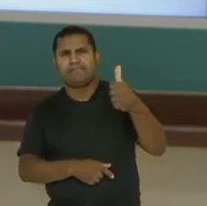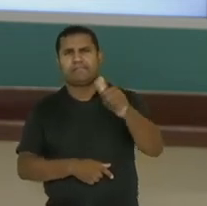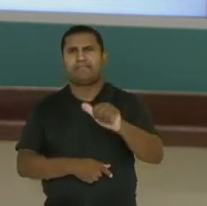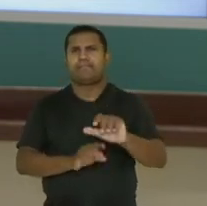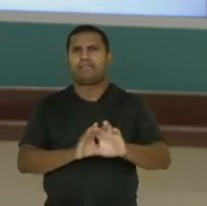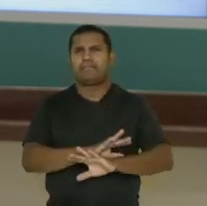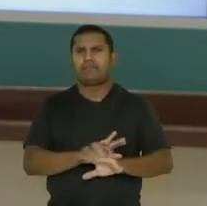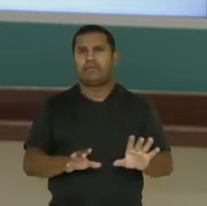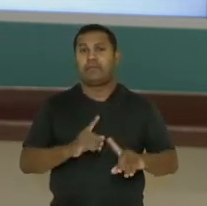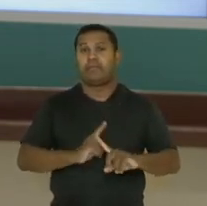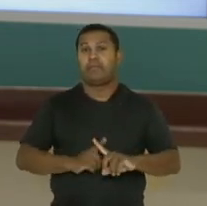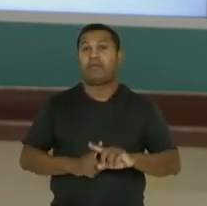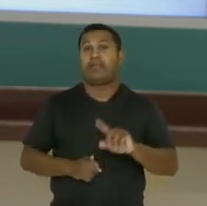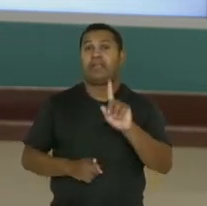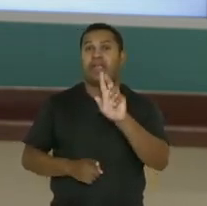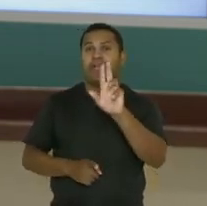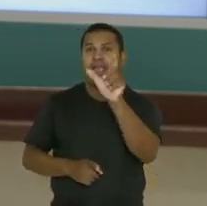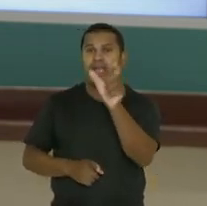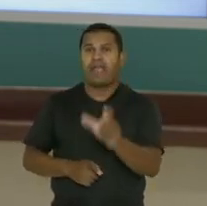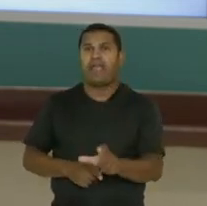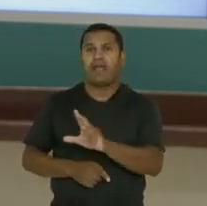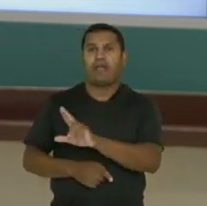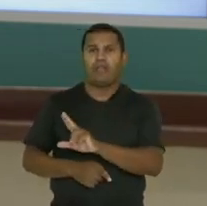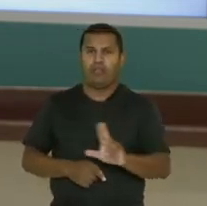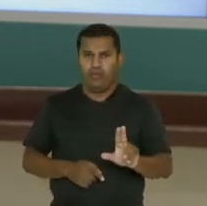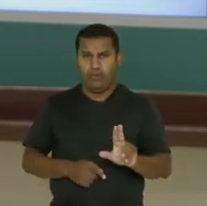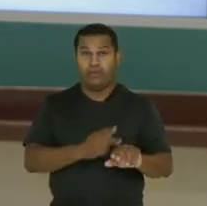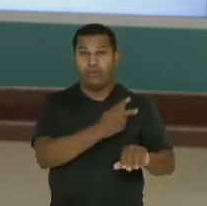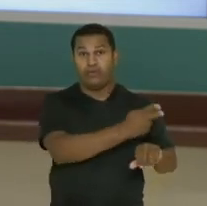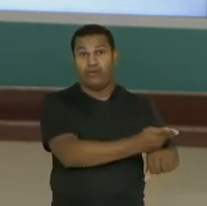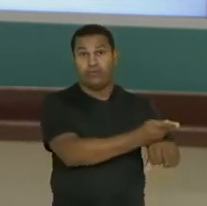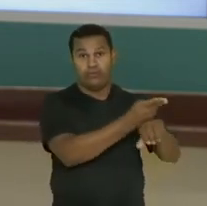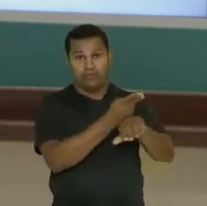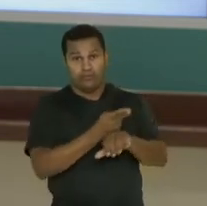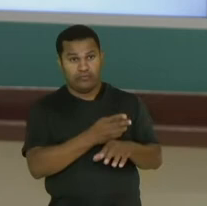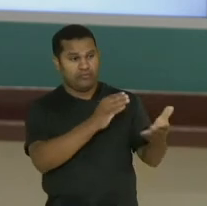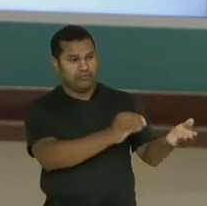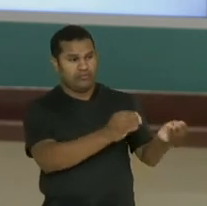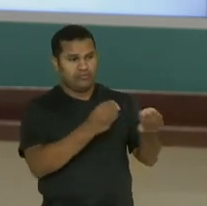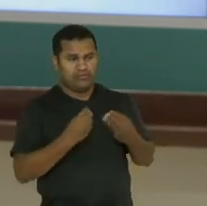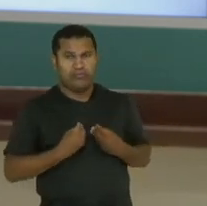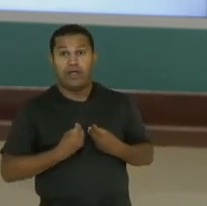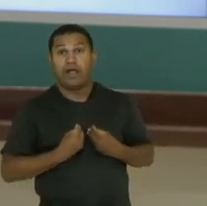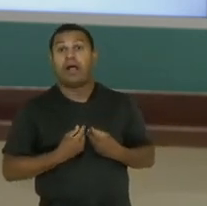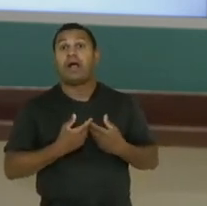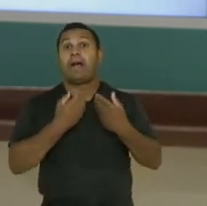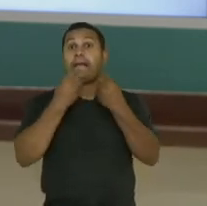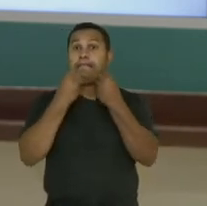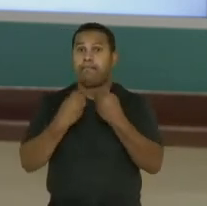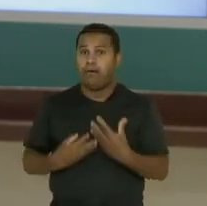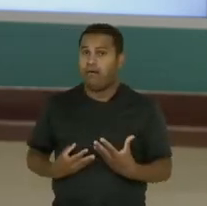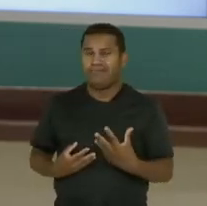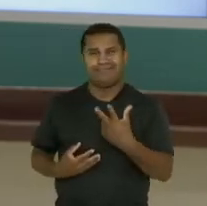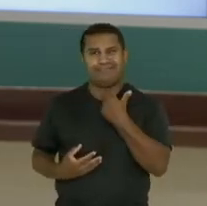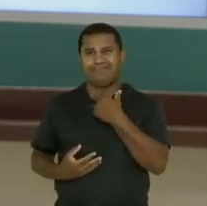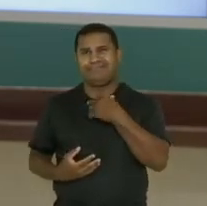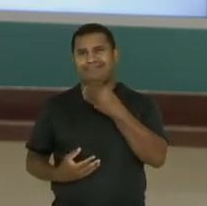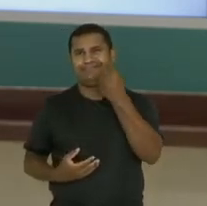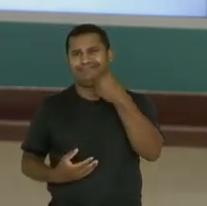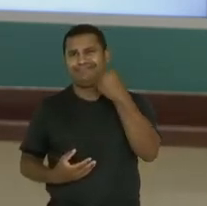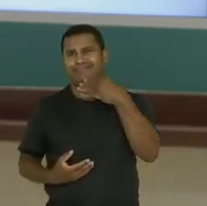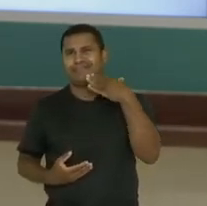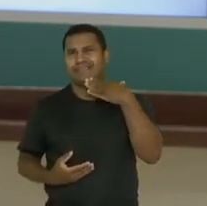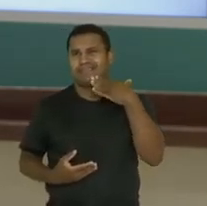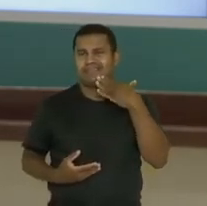é só o teu nome, o fornecedor também está ali embutido em toda essa história. Dimensionar o mercado, até onde você